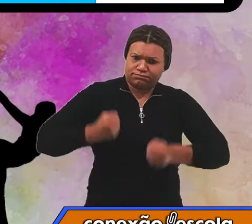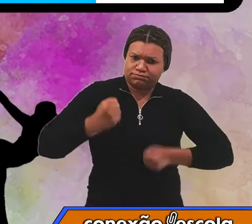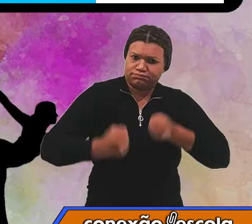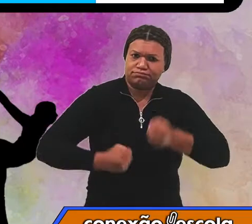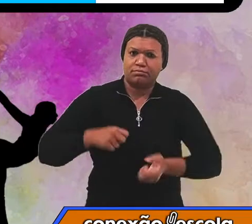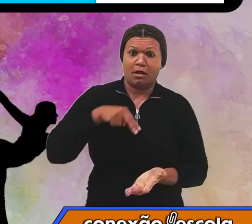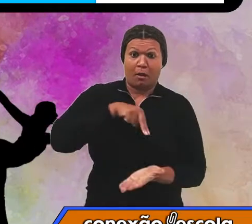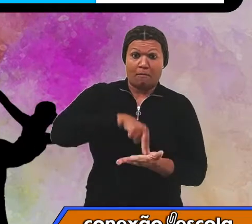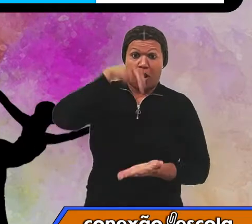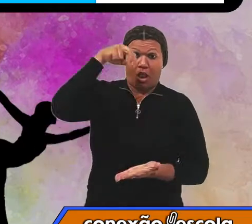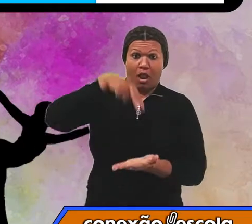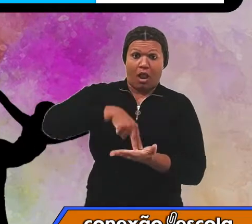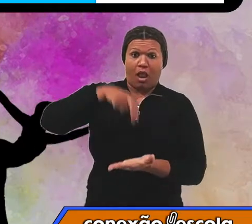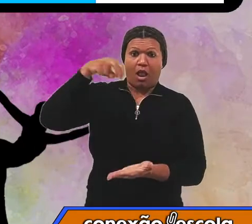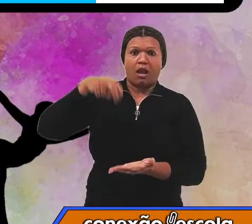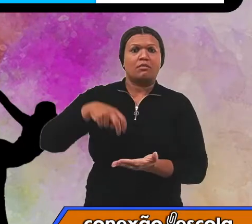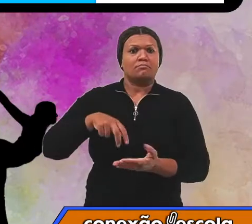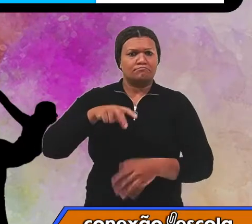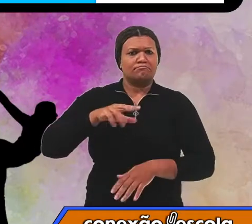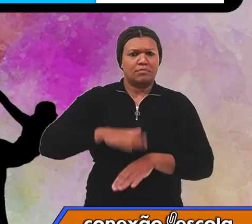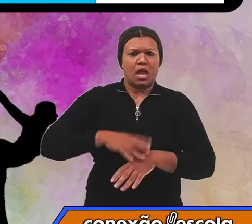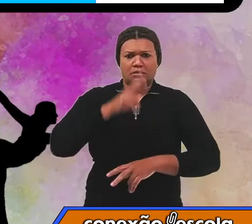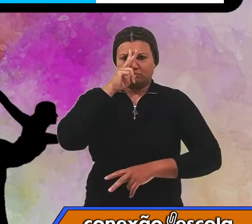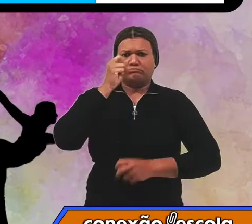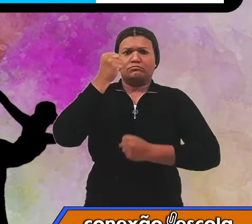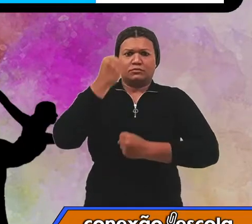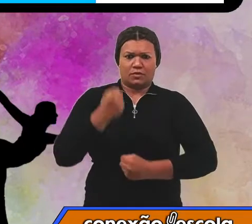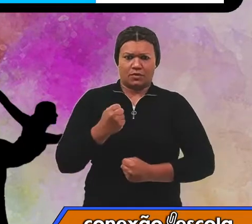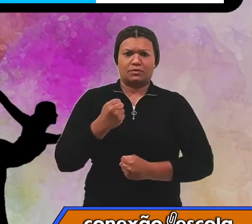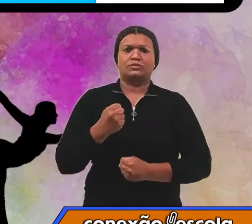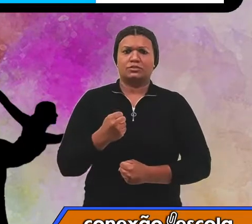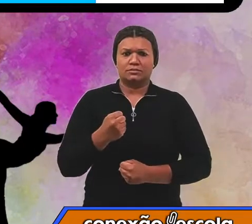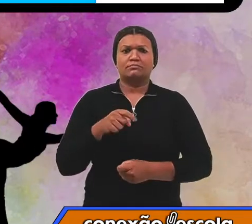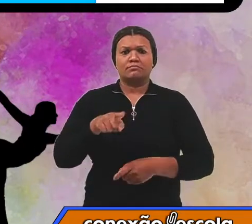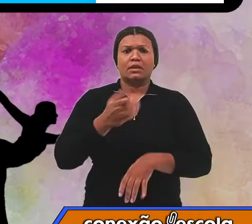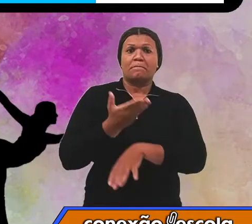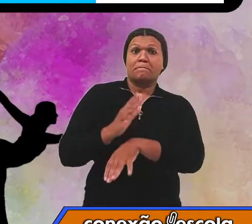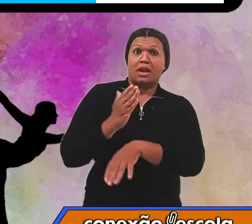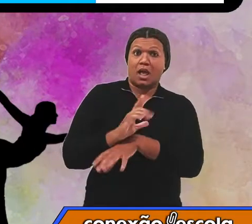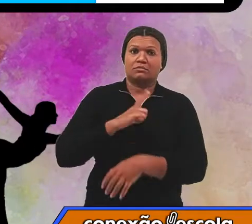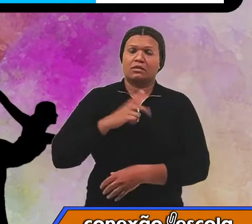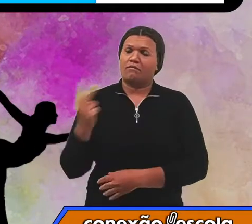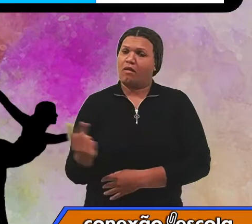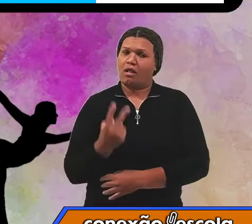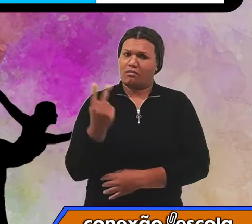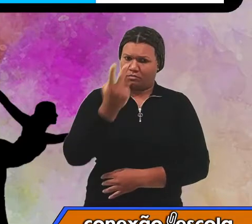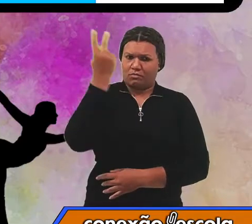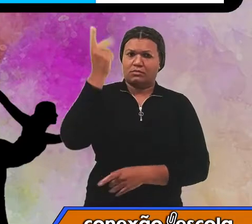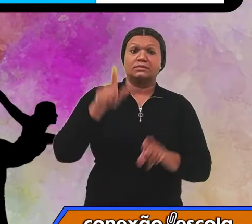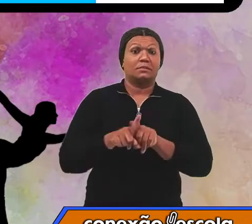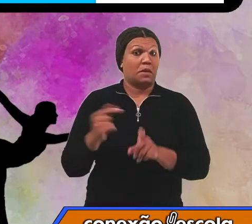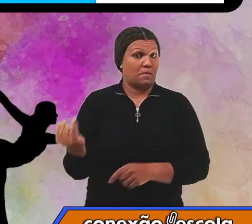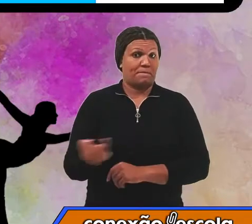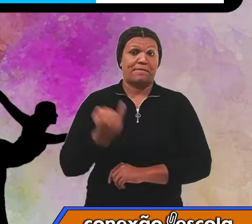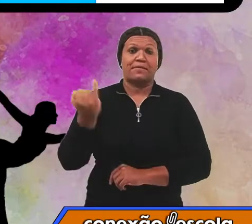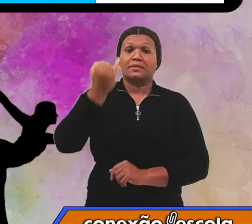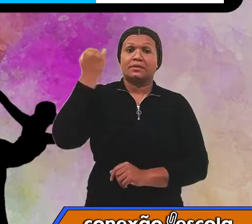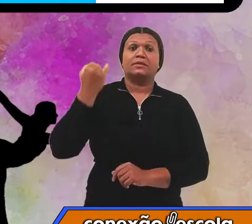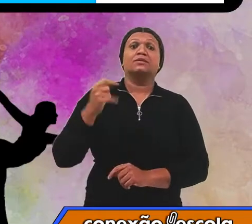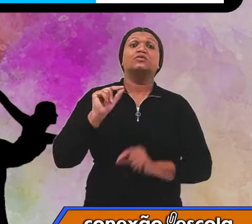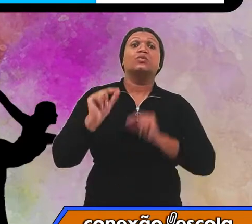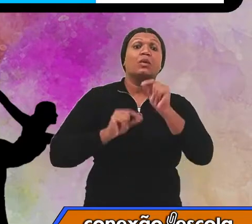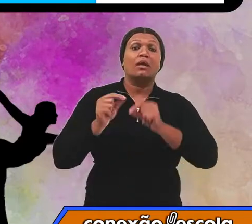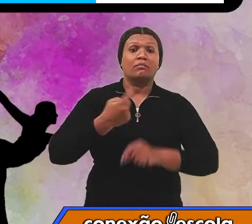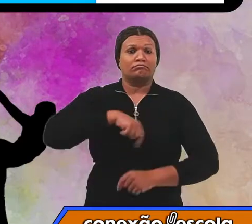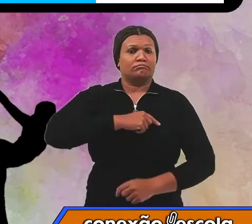e fortalecer-se eram não só práticas valorizadas, como também importantes até mesmo para a